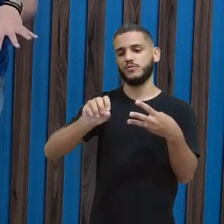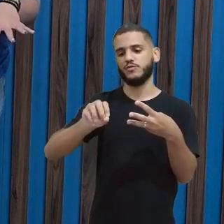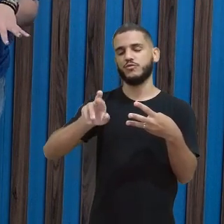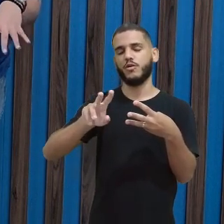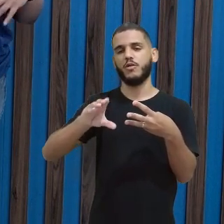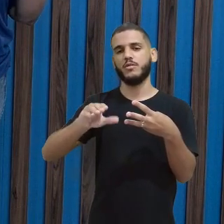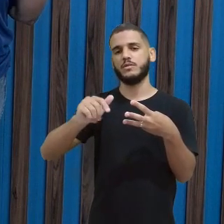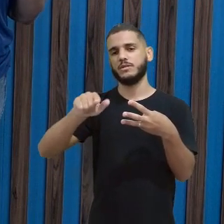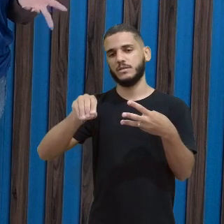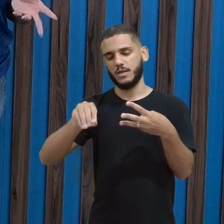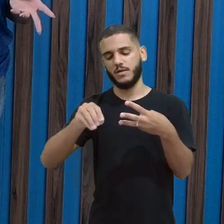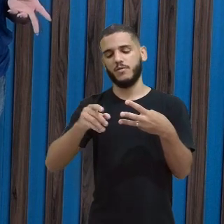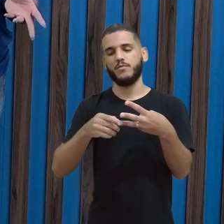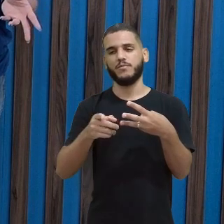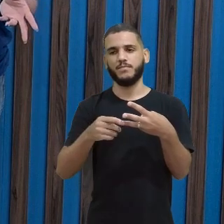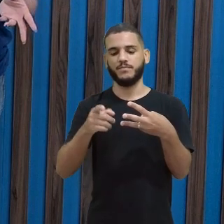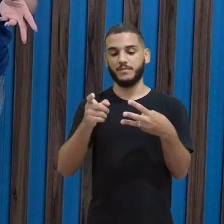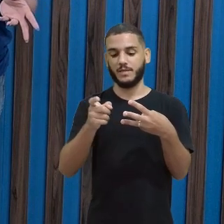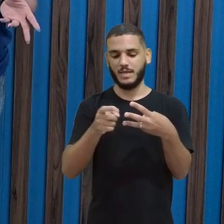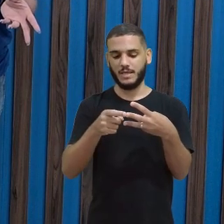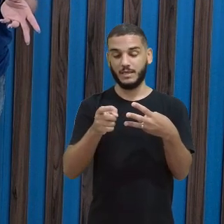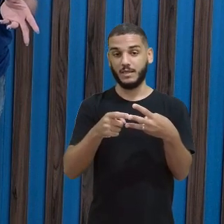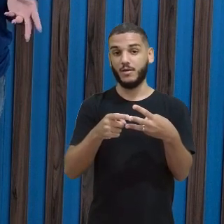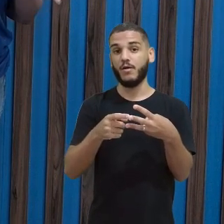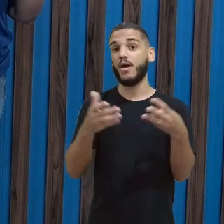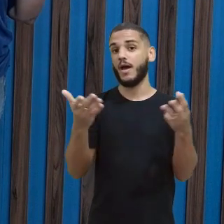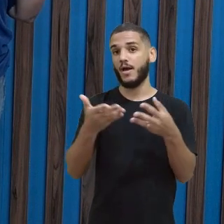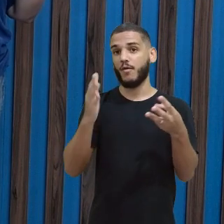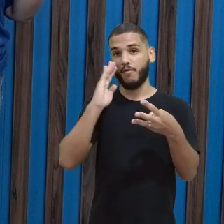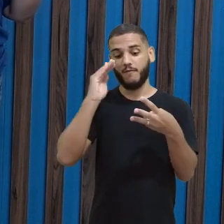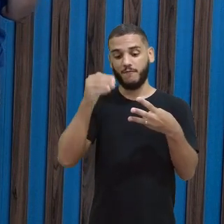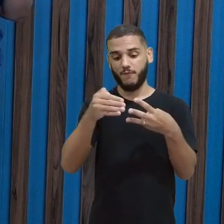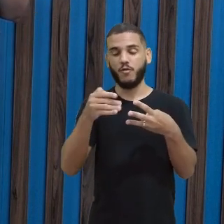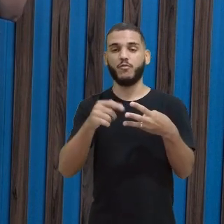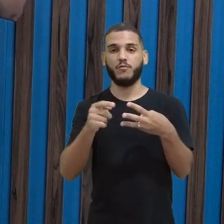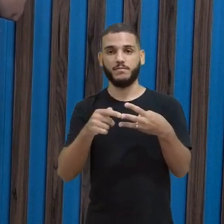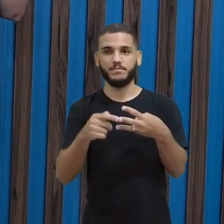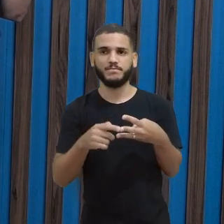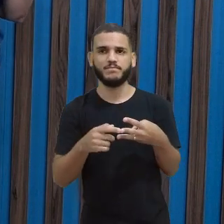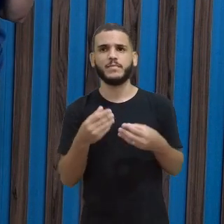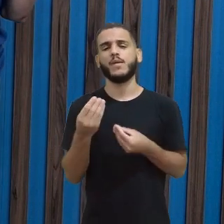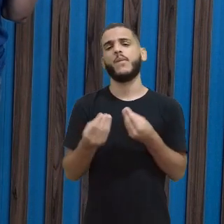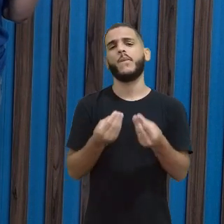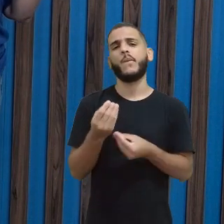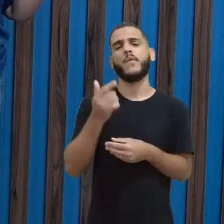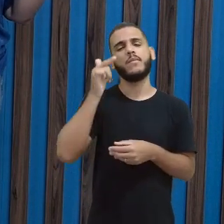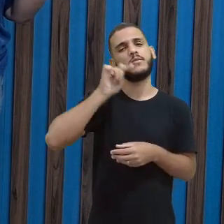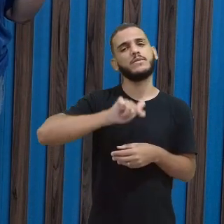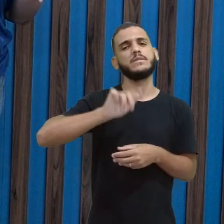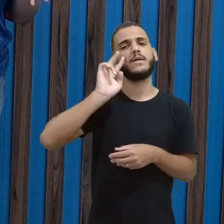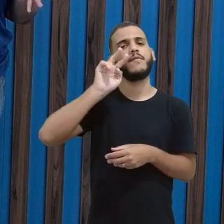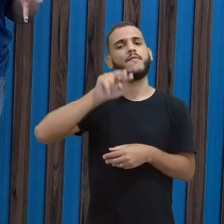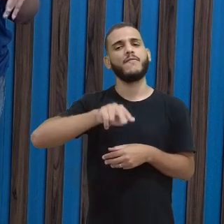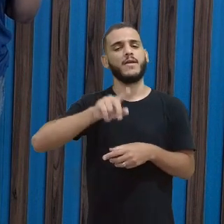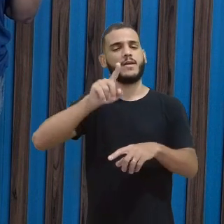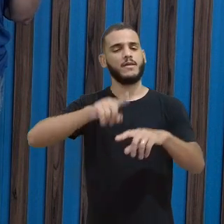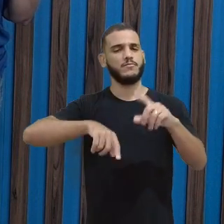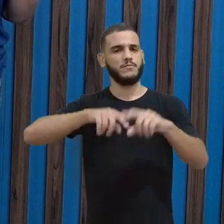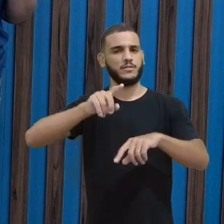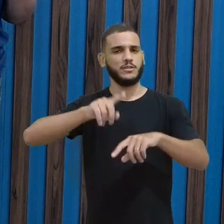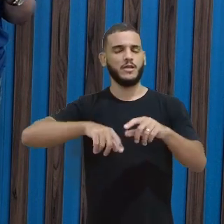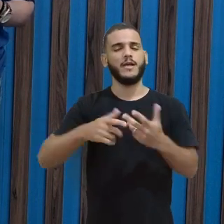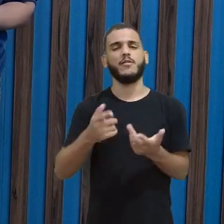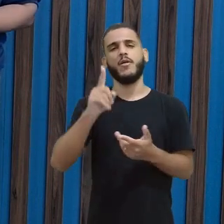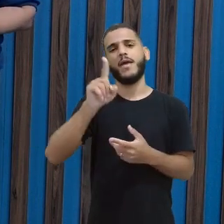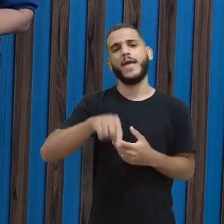aí, né? Refração, a gente vai ver agora. Pois é, então, o modo como a gente enxerga os objetos vai